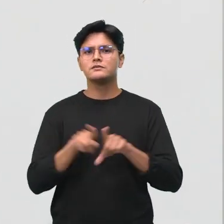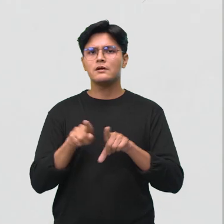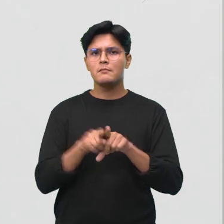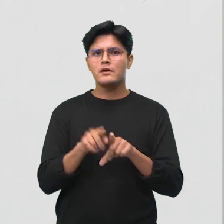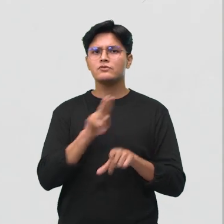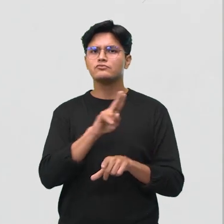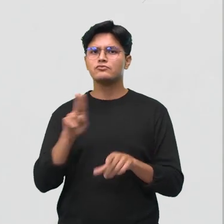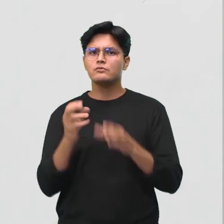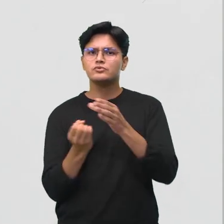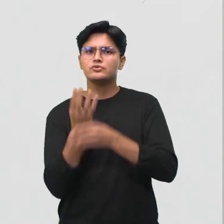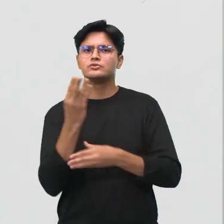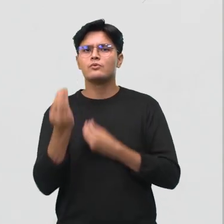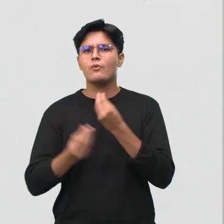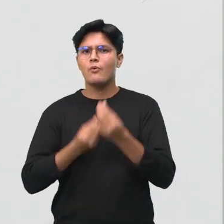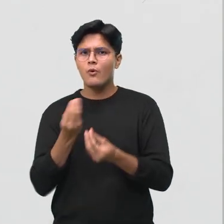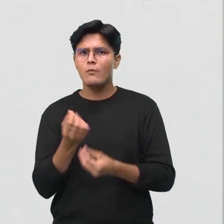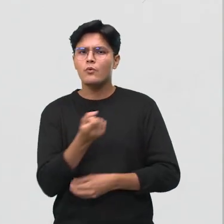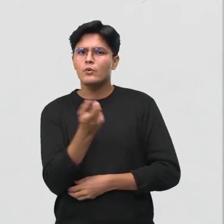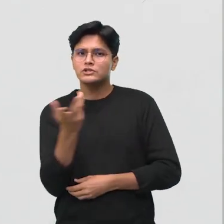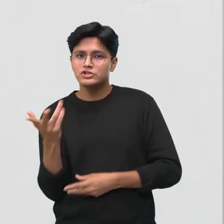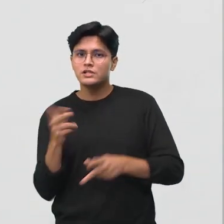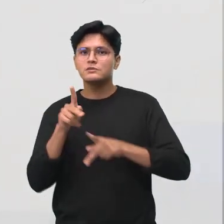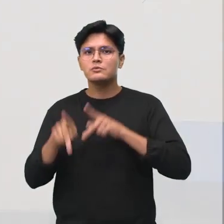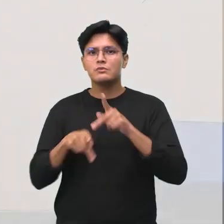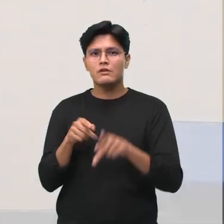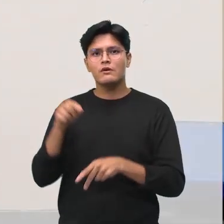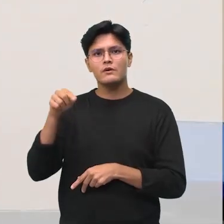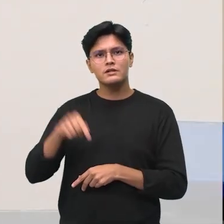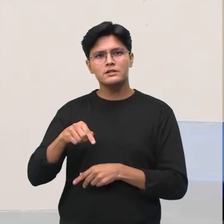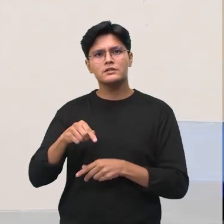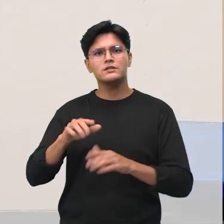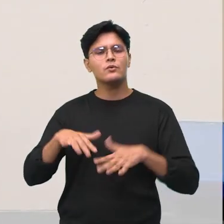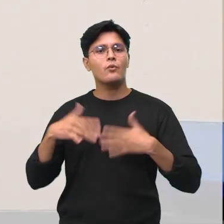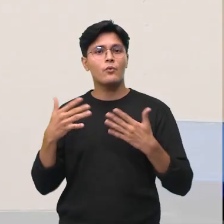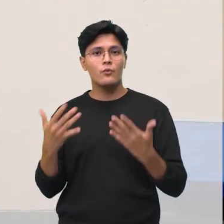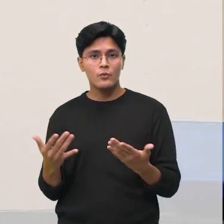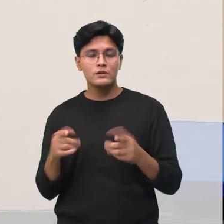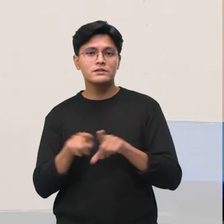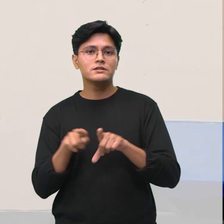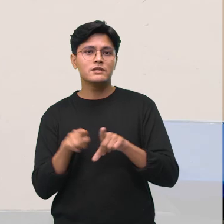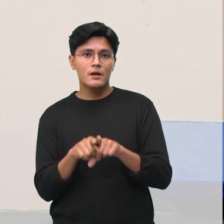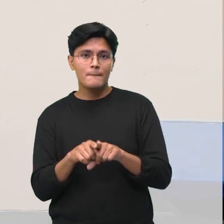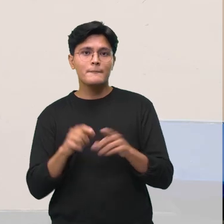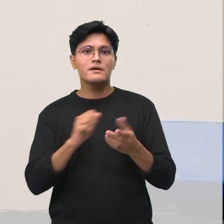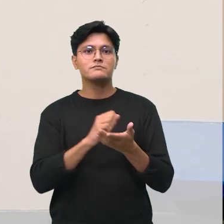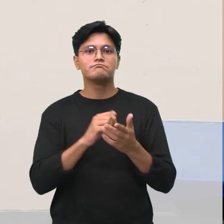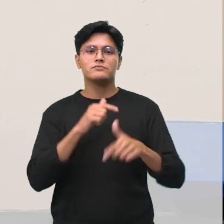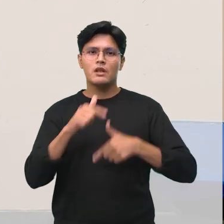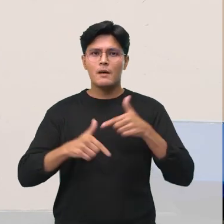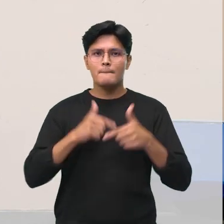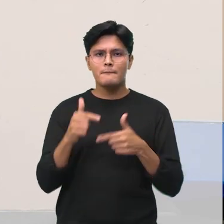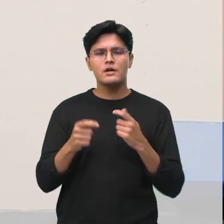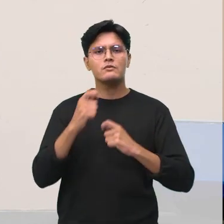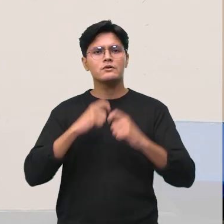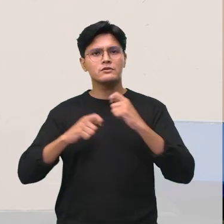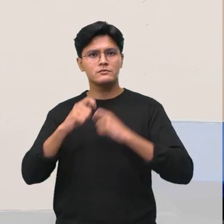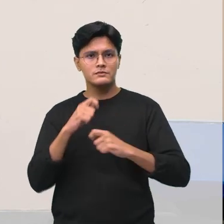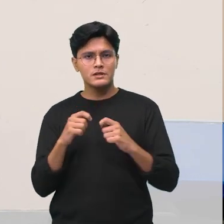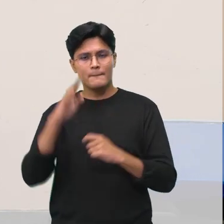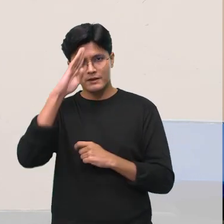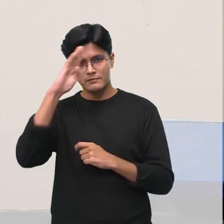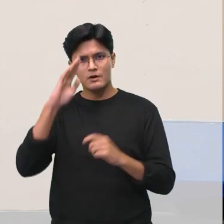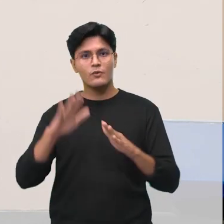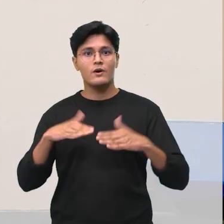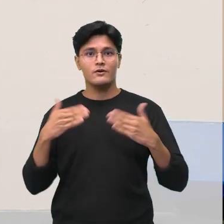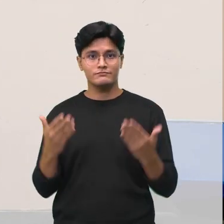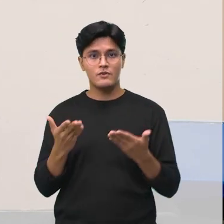moram em Manaus e sua principal atividade econômica. Para dar início à nossa apresentação, eu passo a palavra para a minha